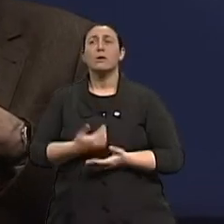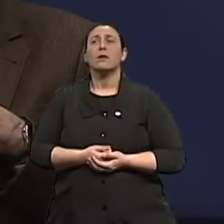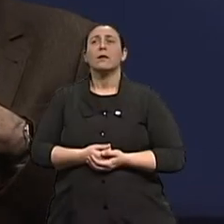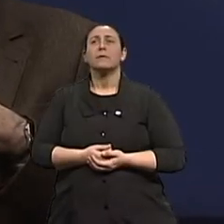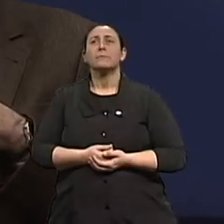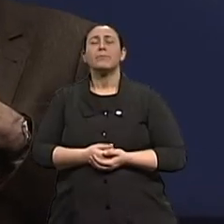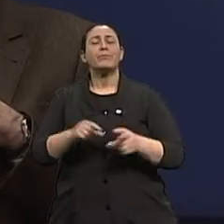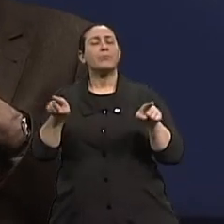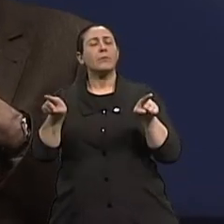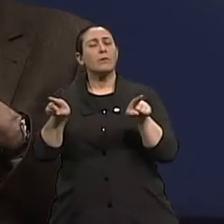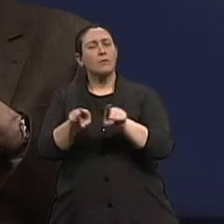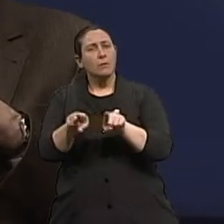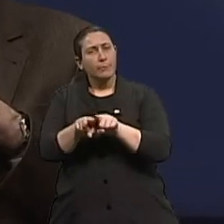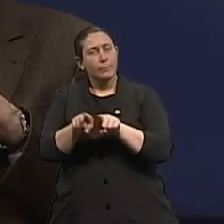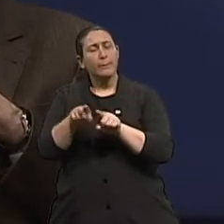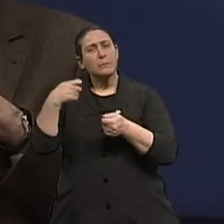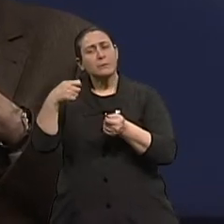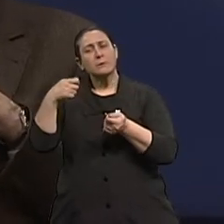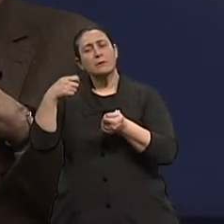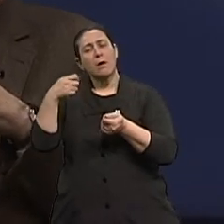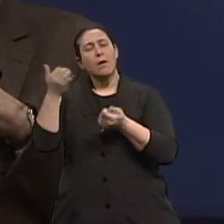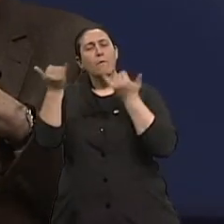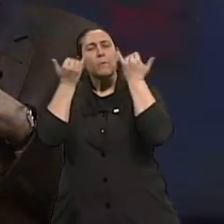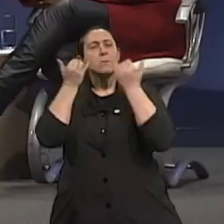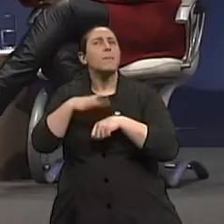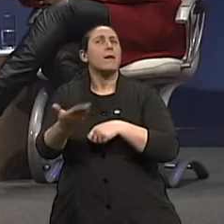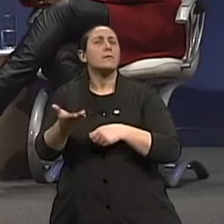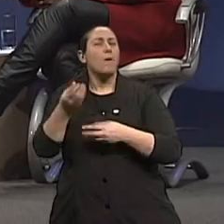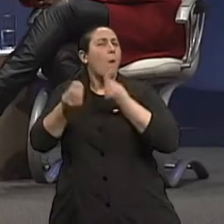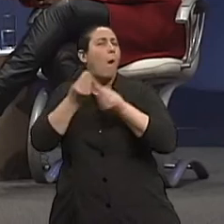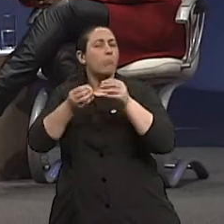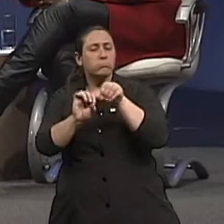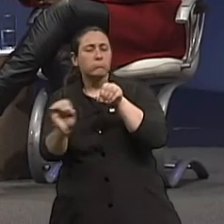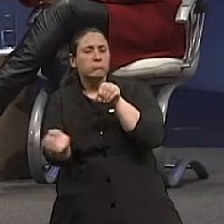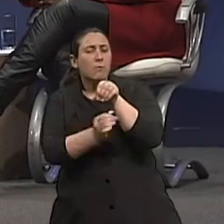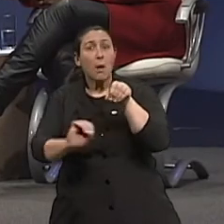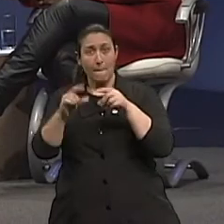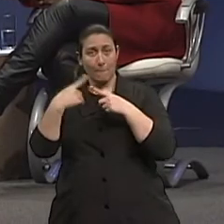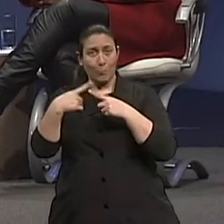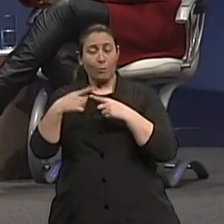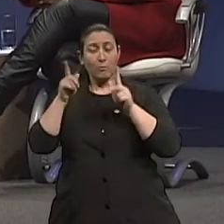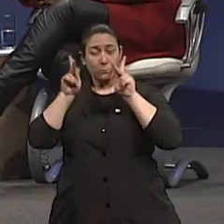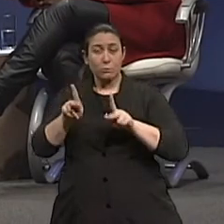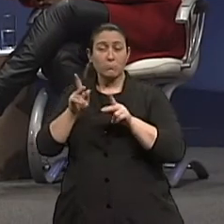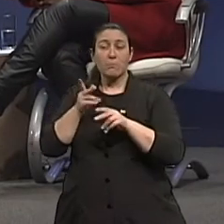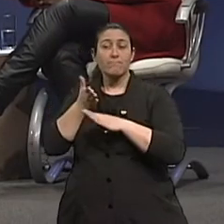Depois disto, então, começar a ter uma informação como é que está seu intestino. Que pode ser por um exame de fezes.